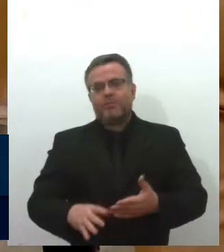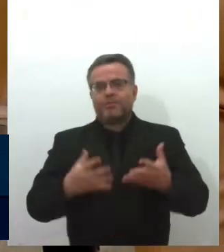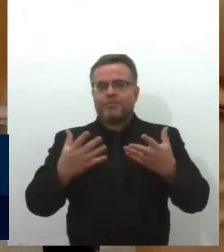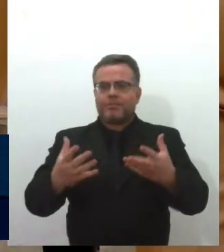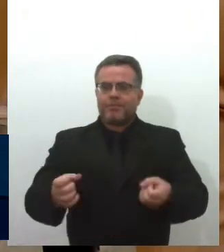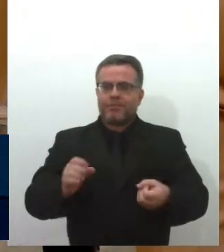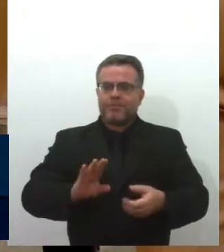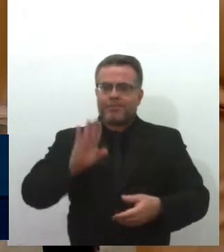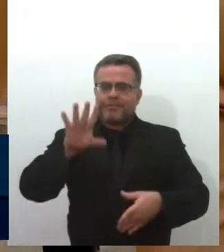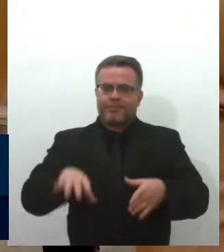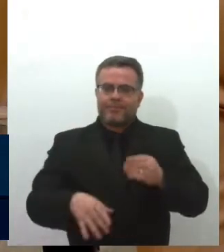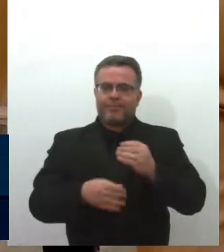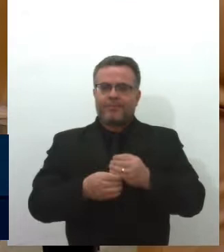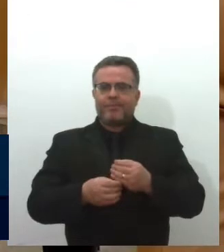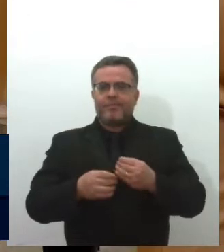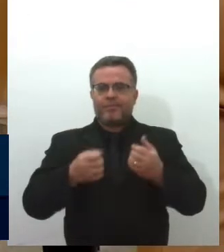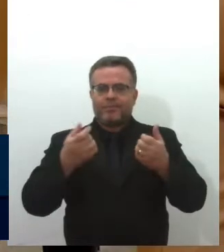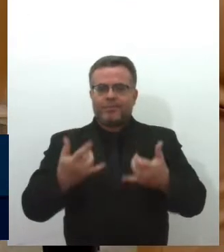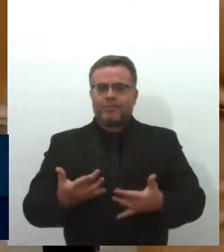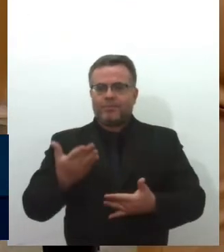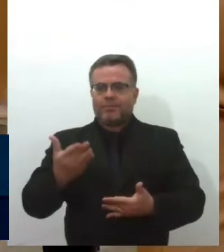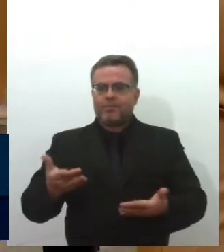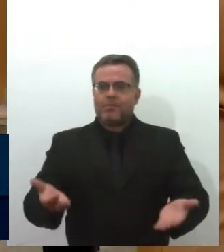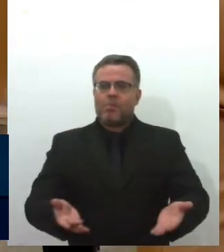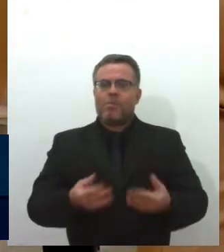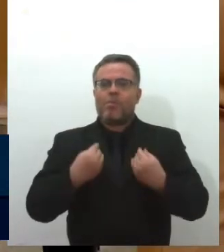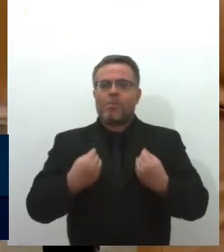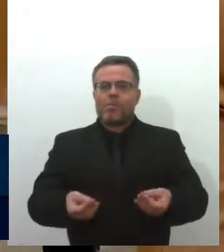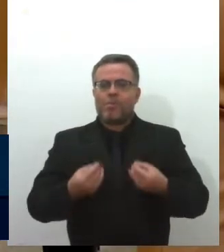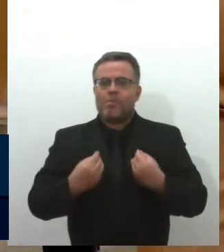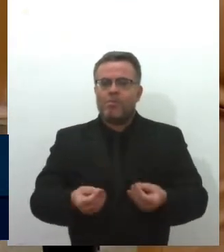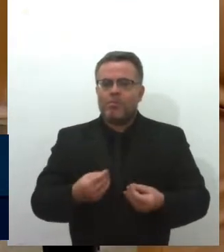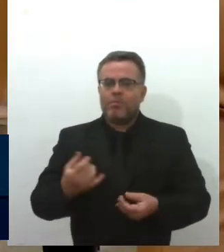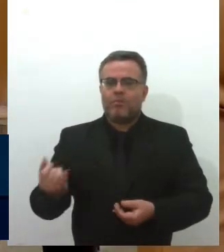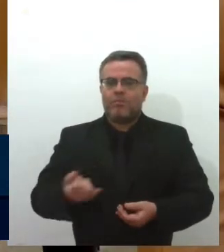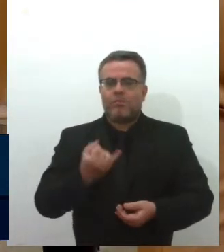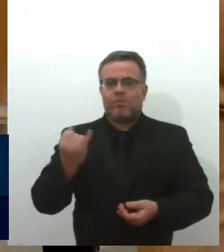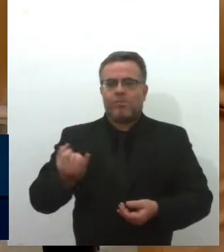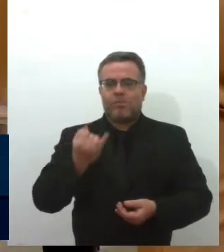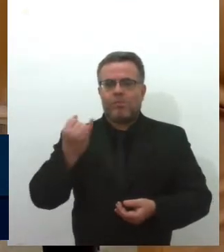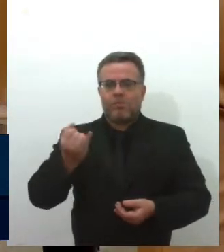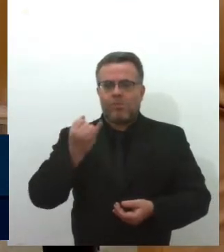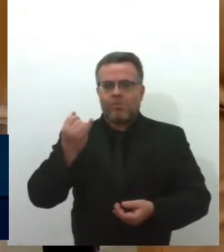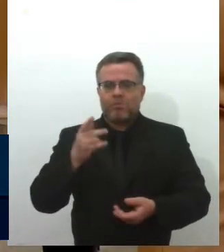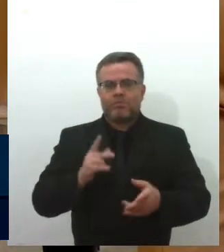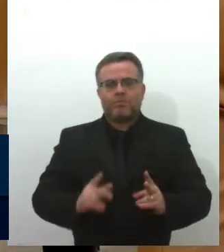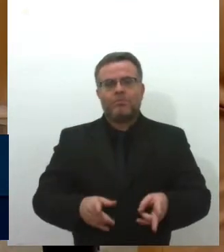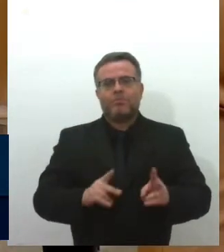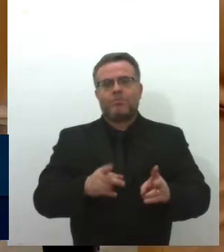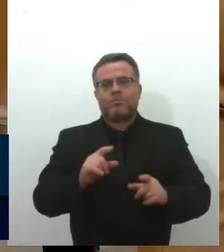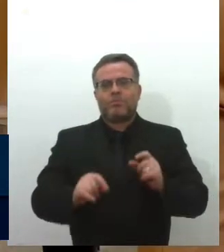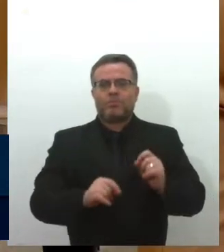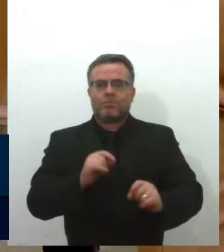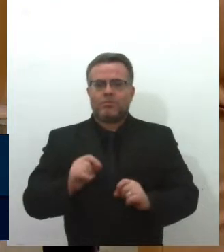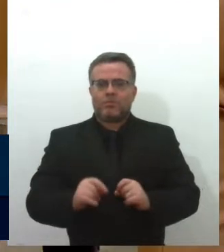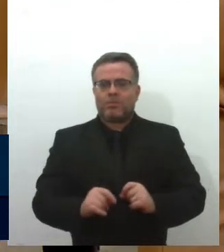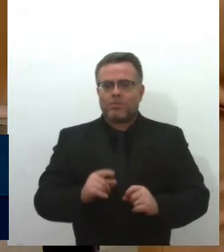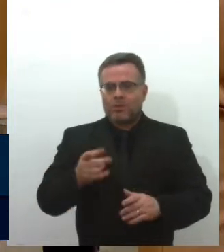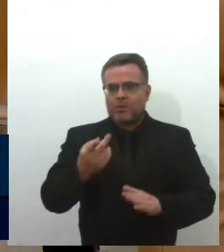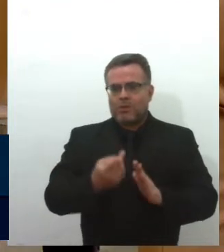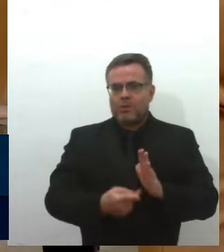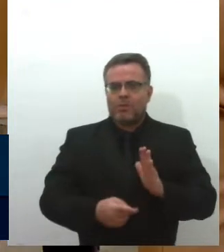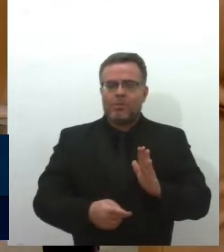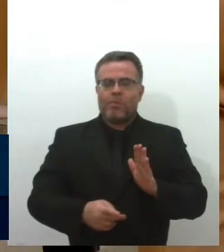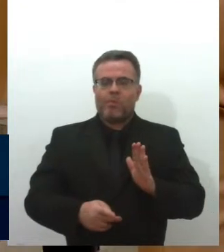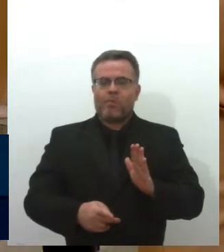e dizer do quanto é importante esse projeto de